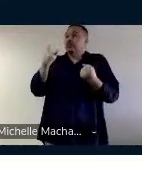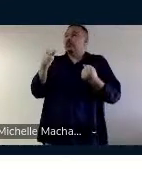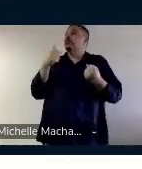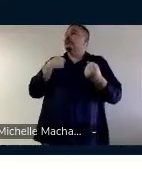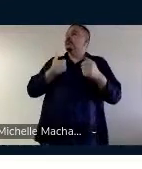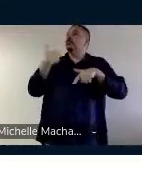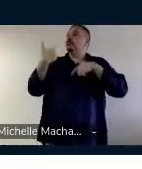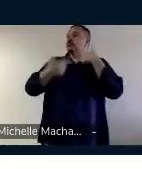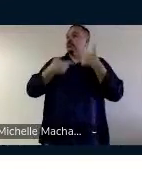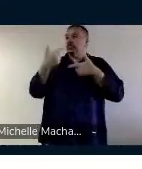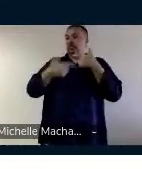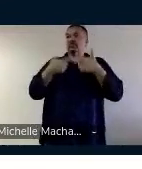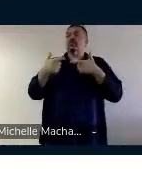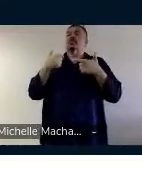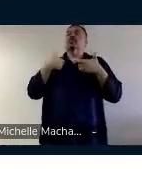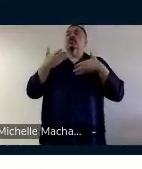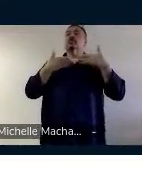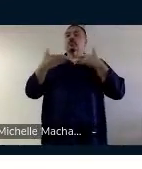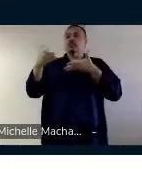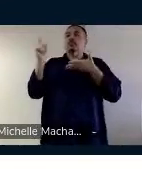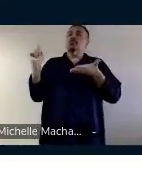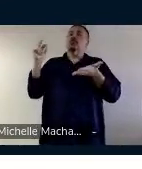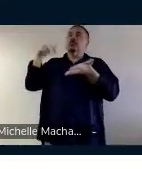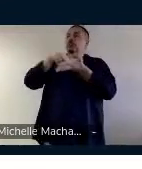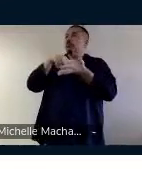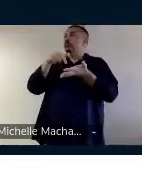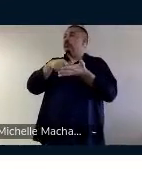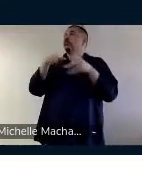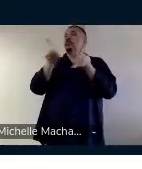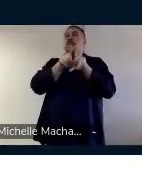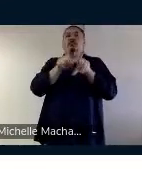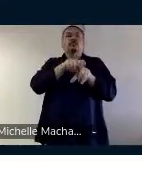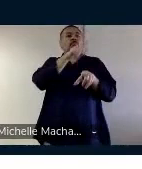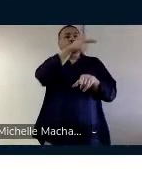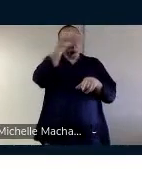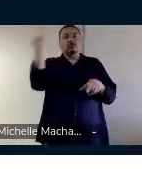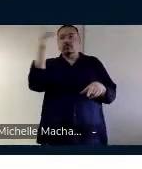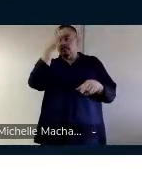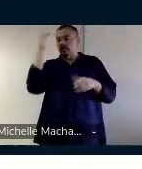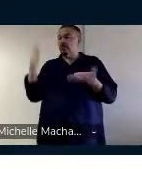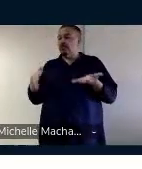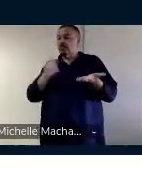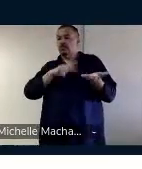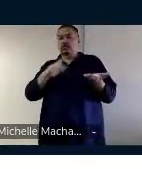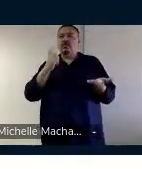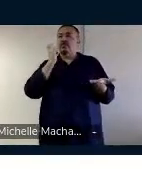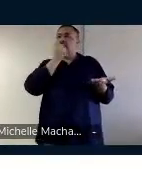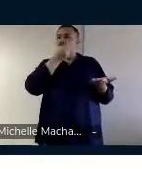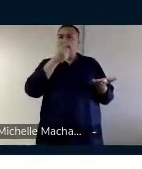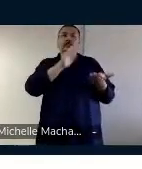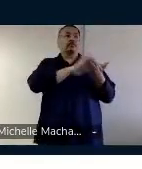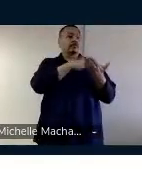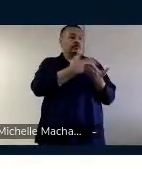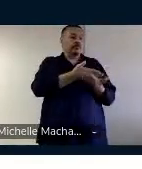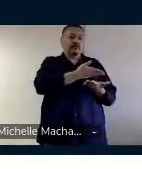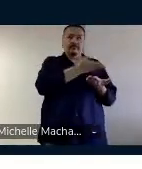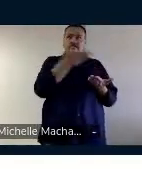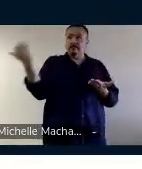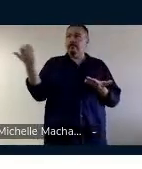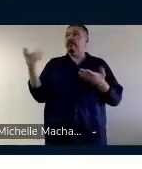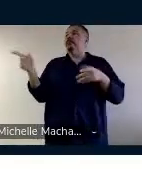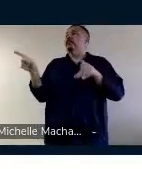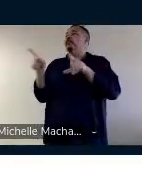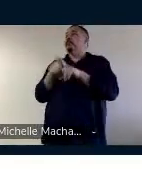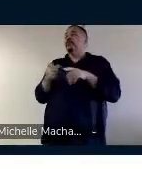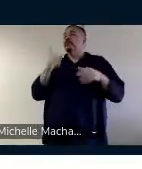né, prontamente o convite para participar da banca e os demais presentes, a professora Sandra Patrícia, os intérpretes e,